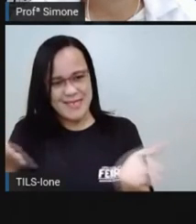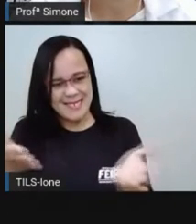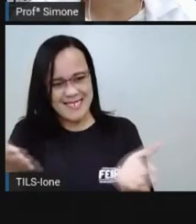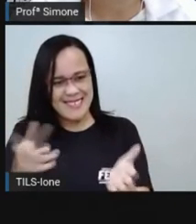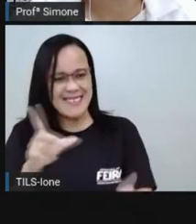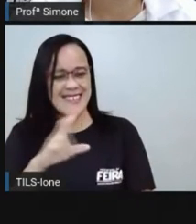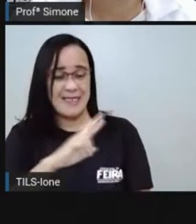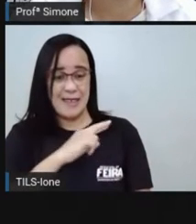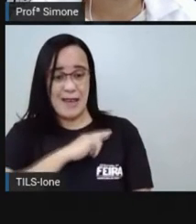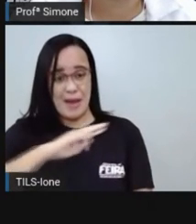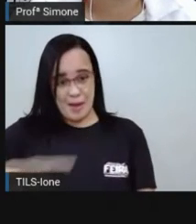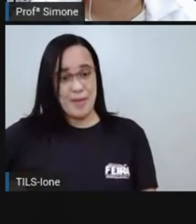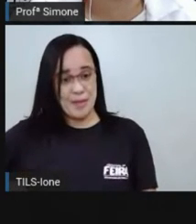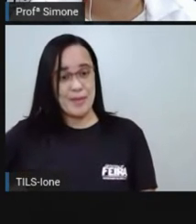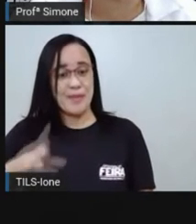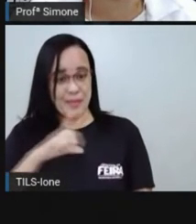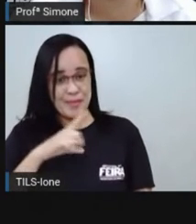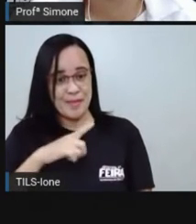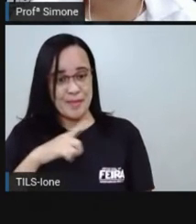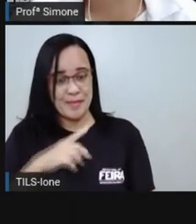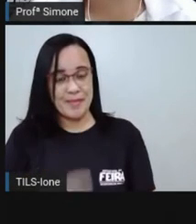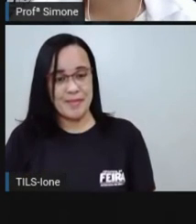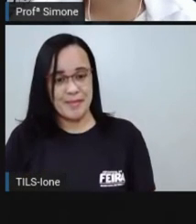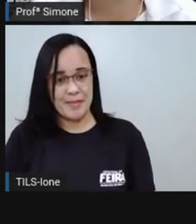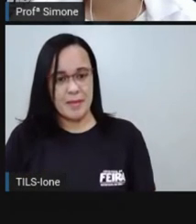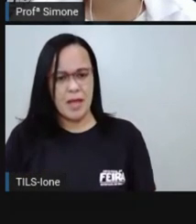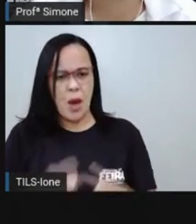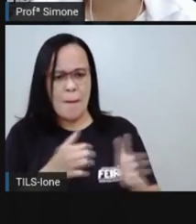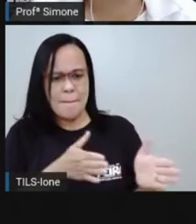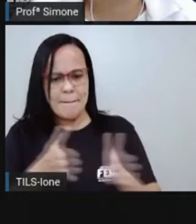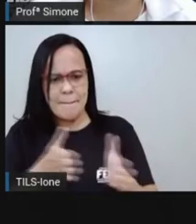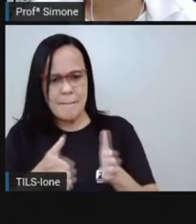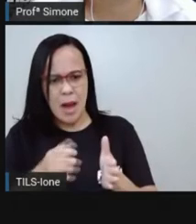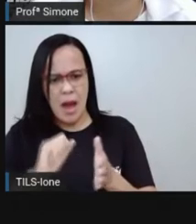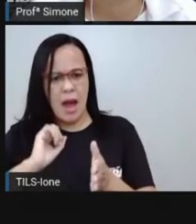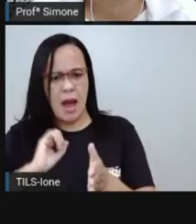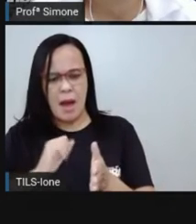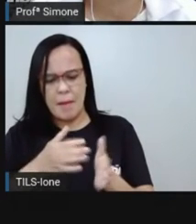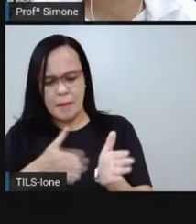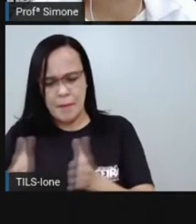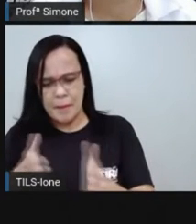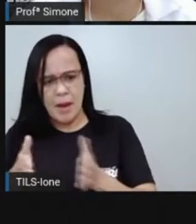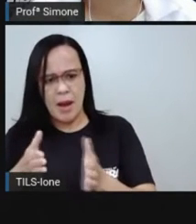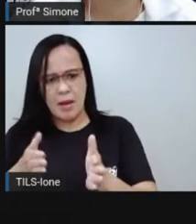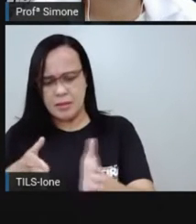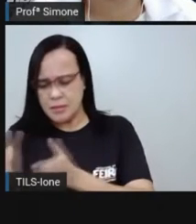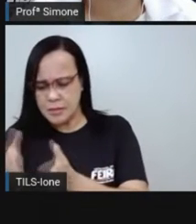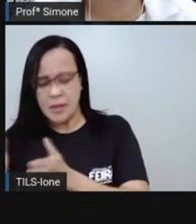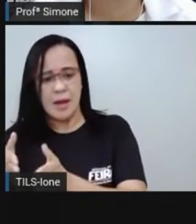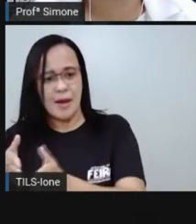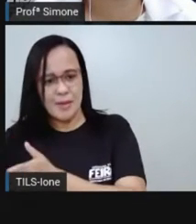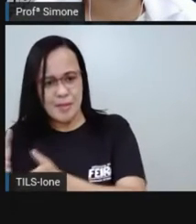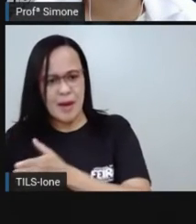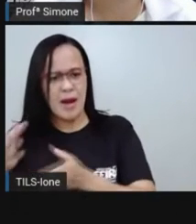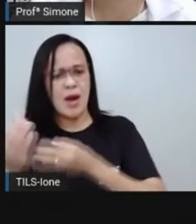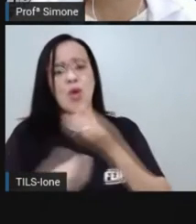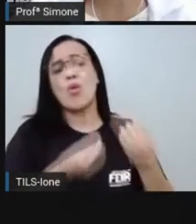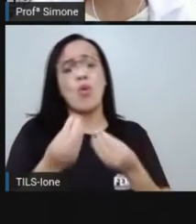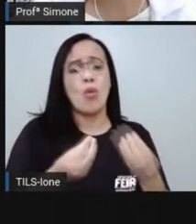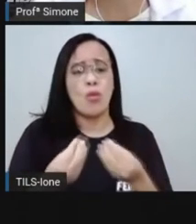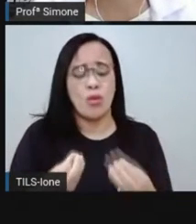De 1889 a 1894, a gente chama esse período de